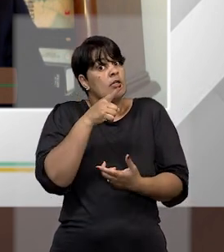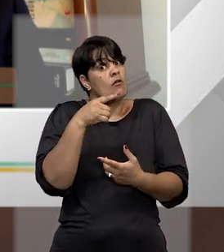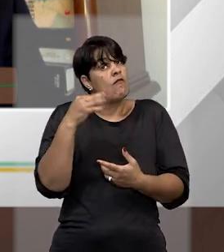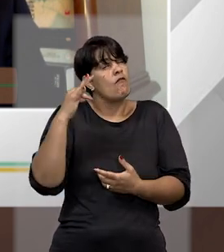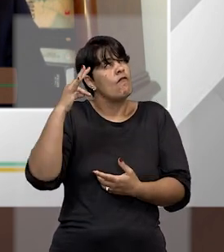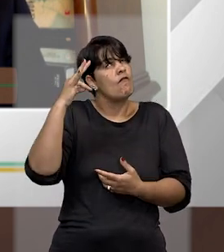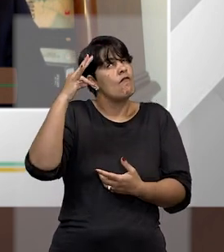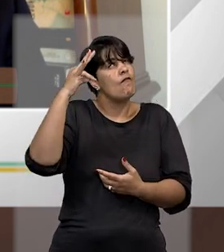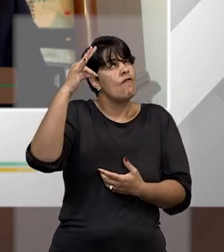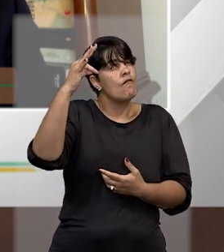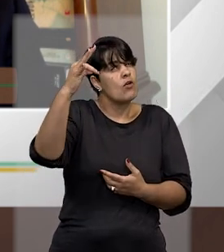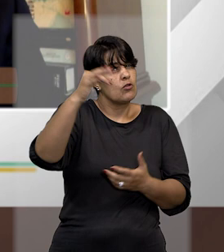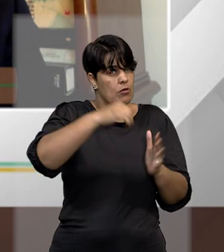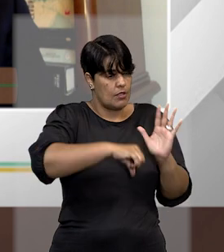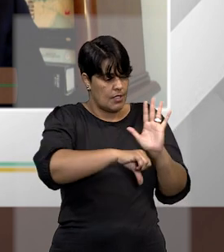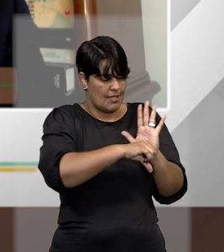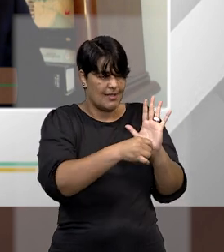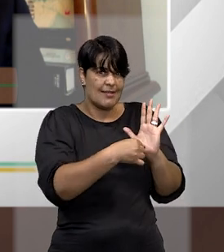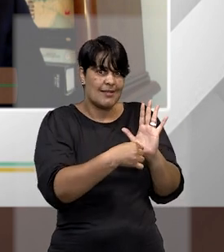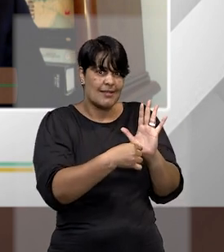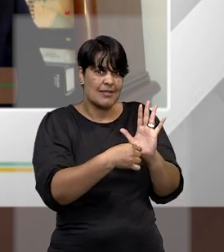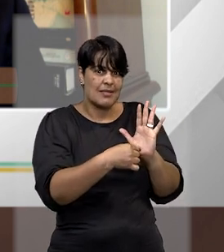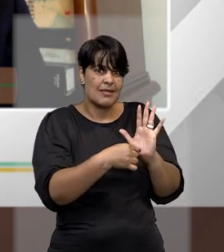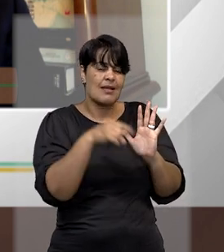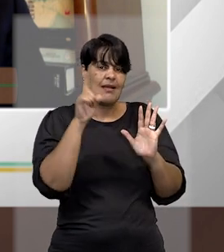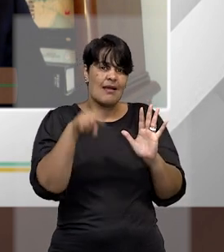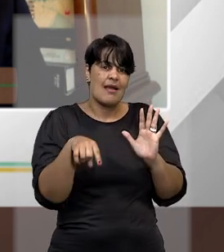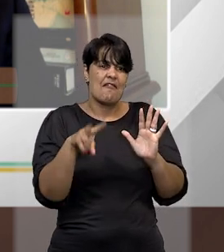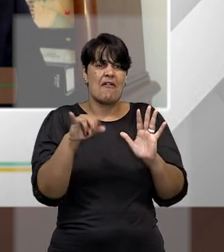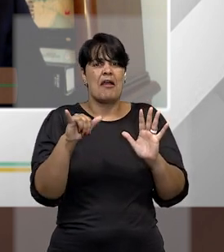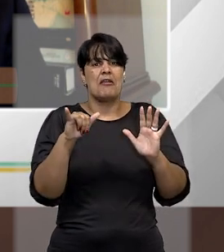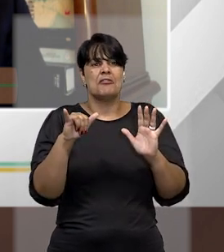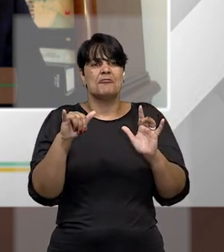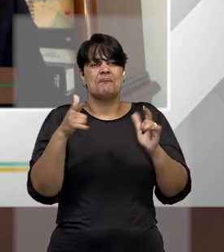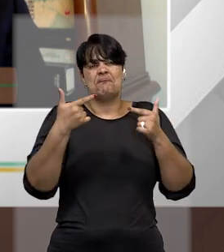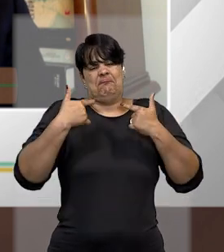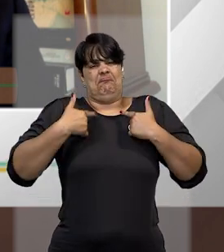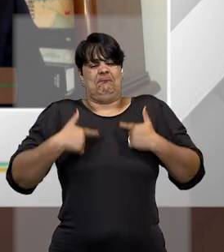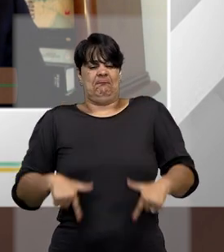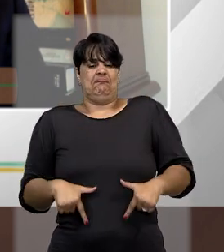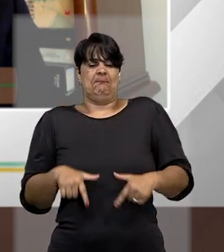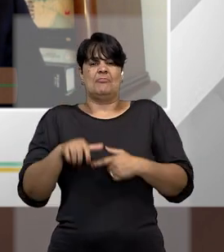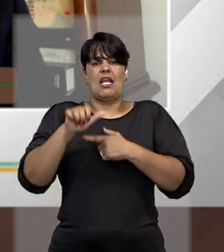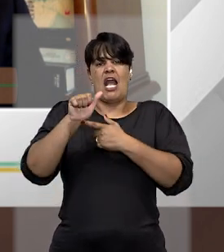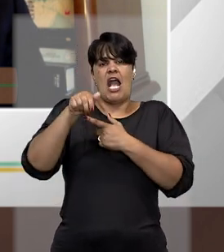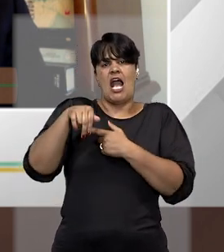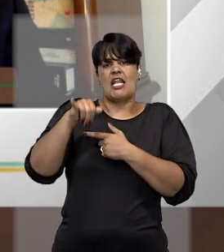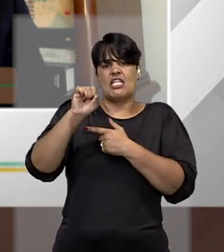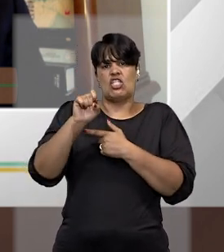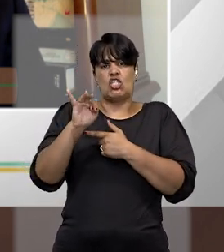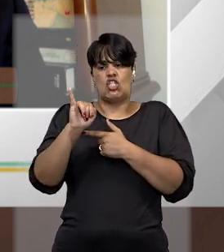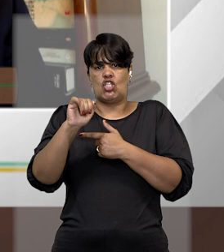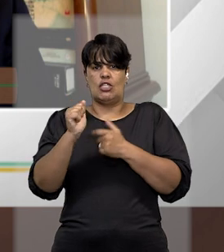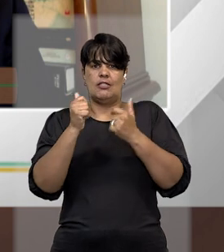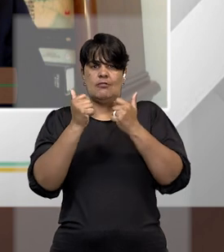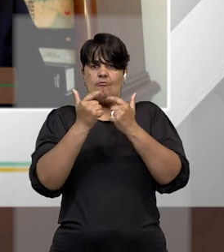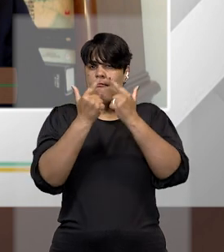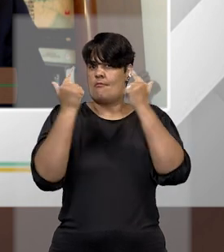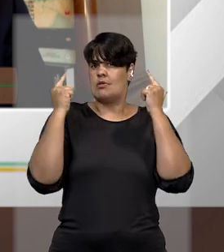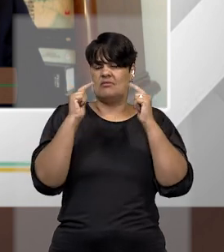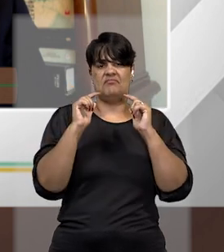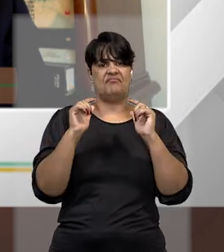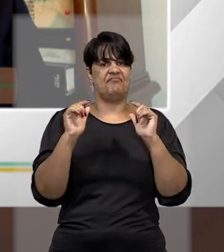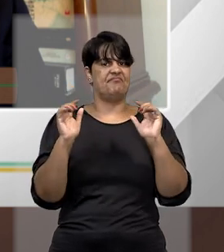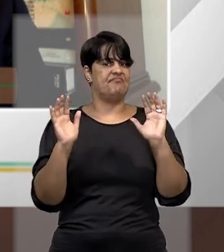forma de anistia ou de tratamento benigno. Porque esse capítulo, esse título 12 do Código